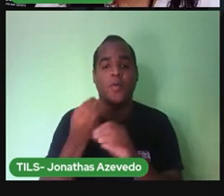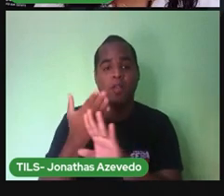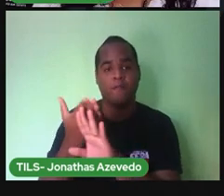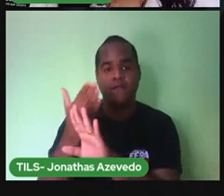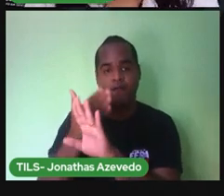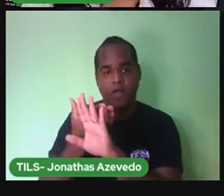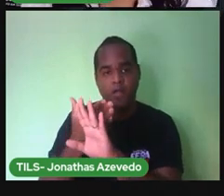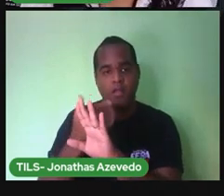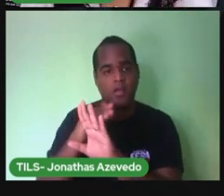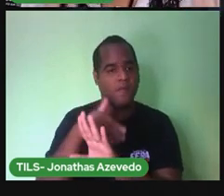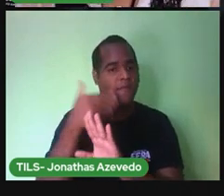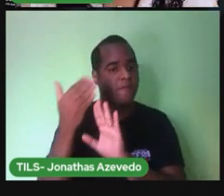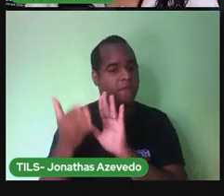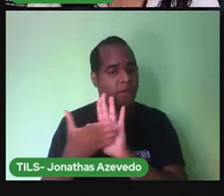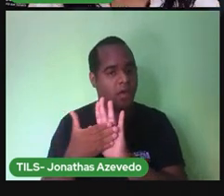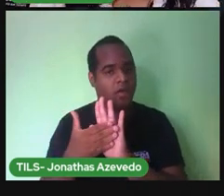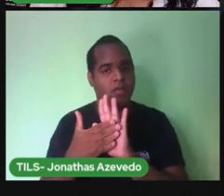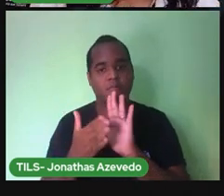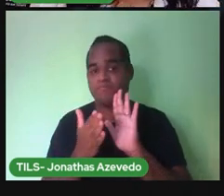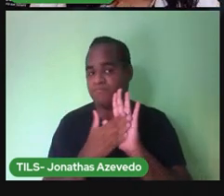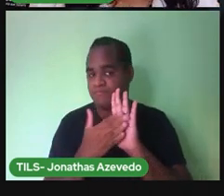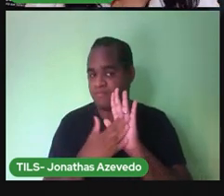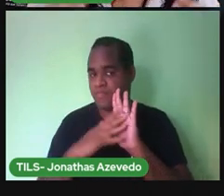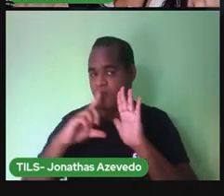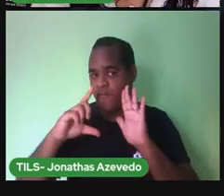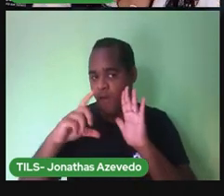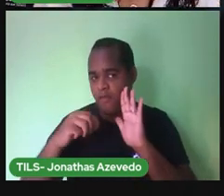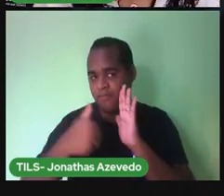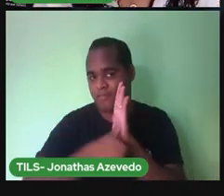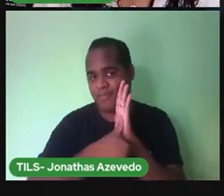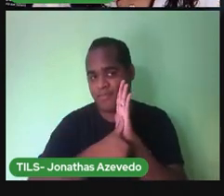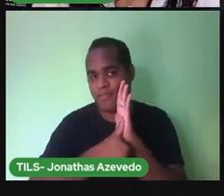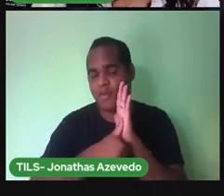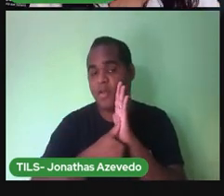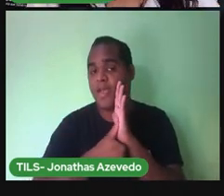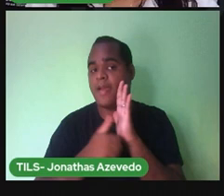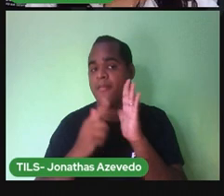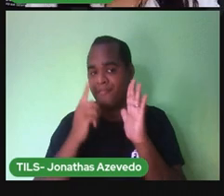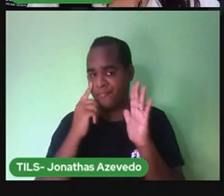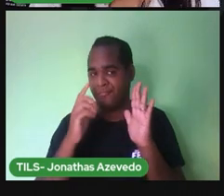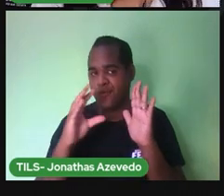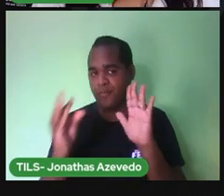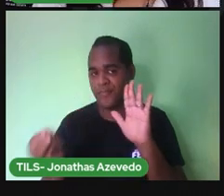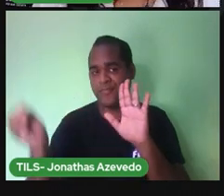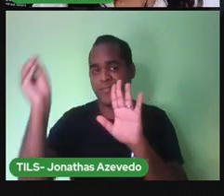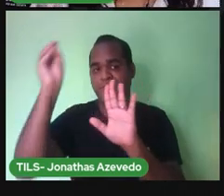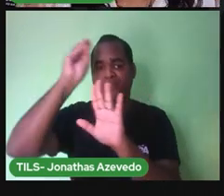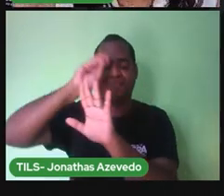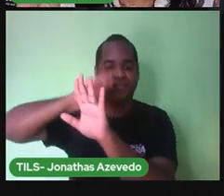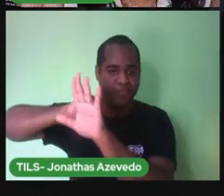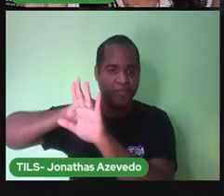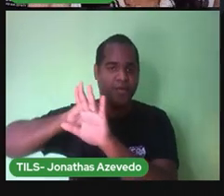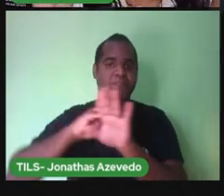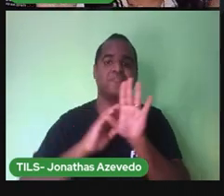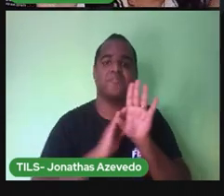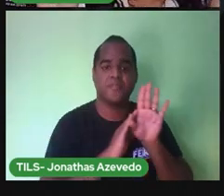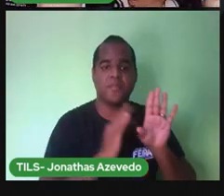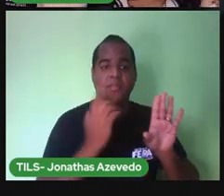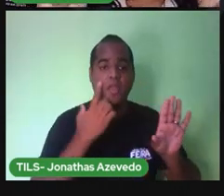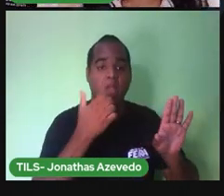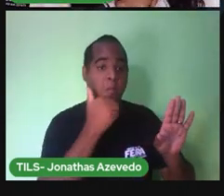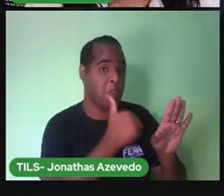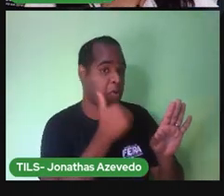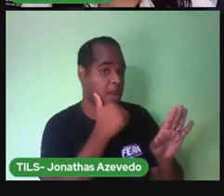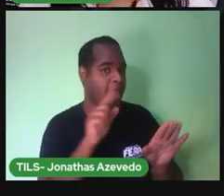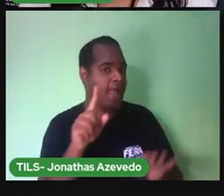digital. E a PRO preencheu os dados dessa pessoa. O nome dessa mulher de